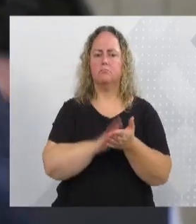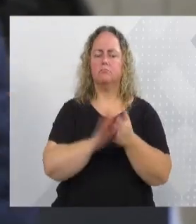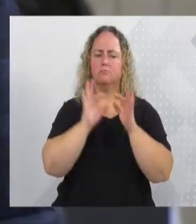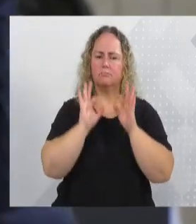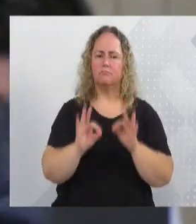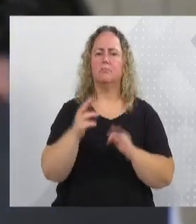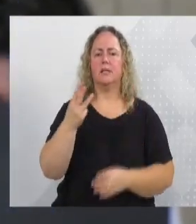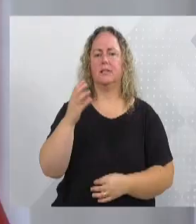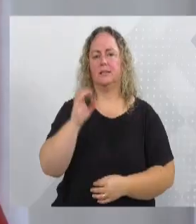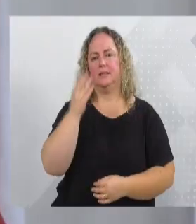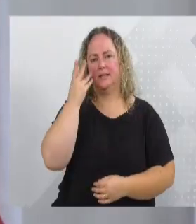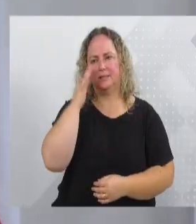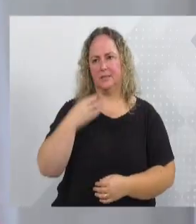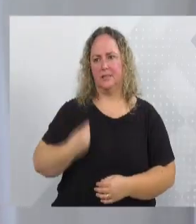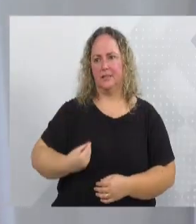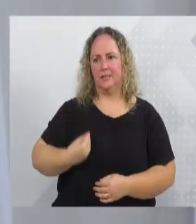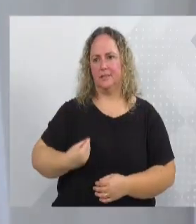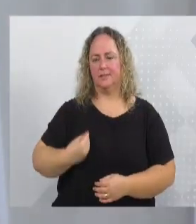30 dias nessa casa. Obrigado.